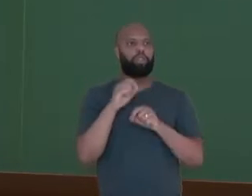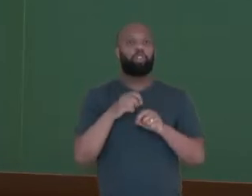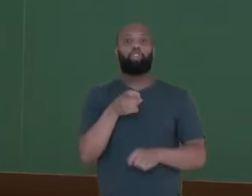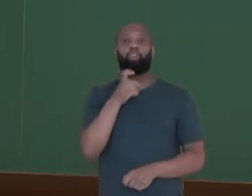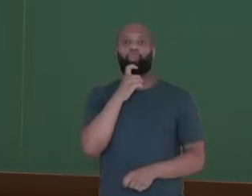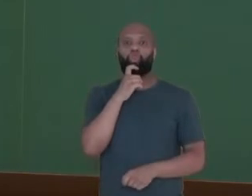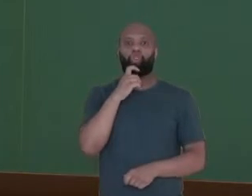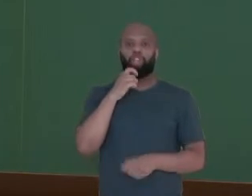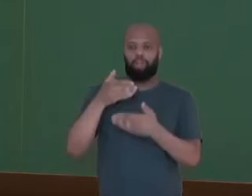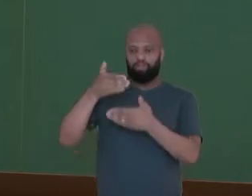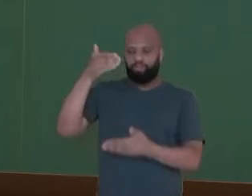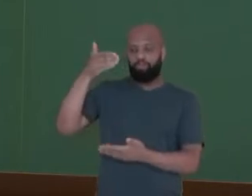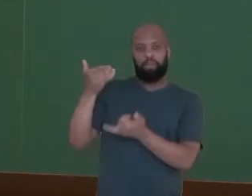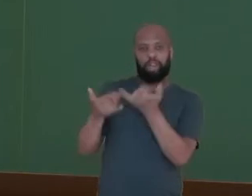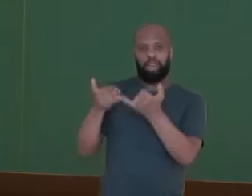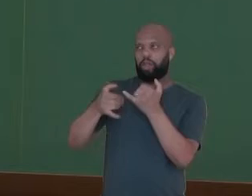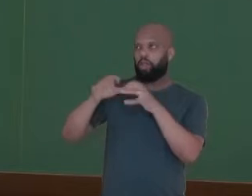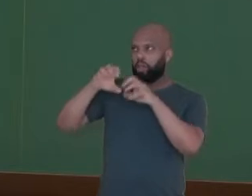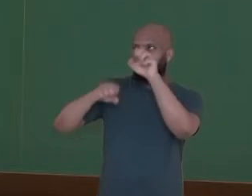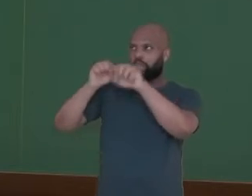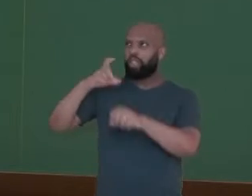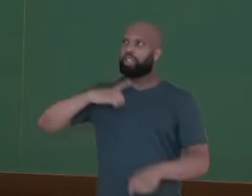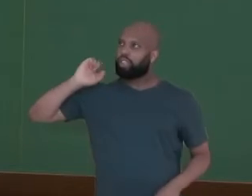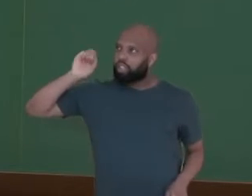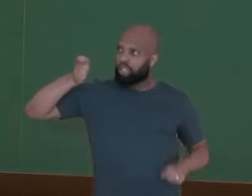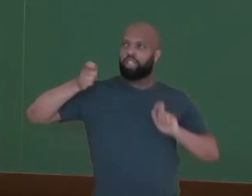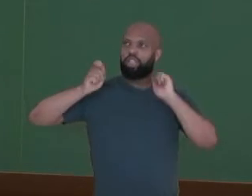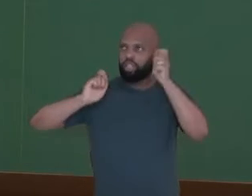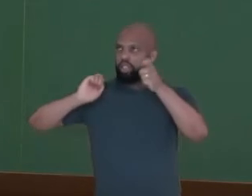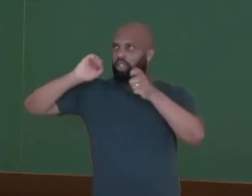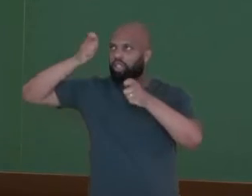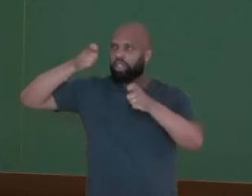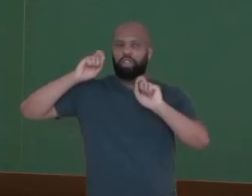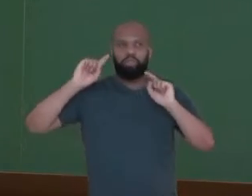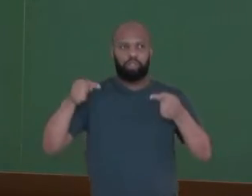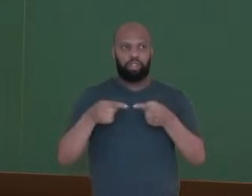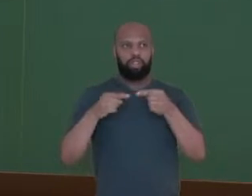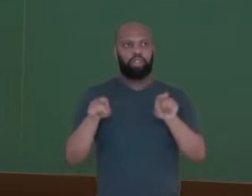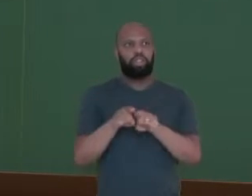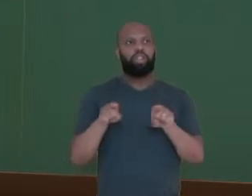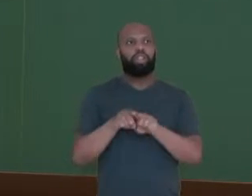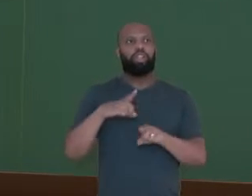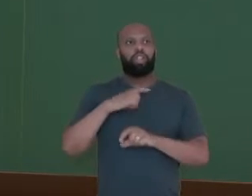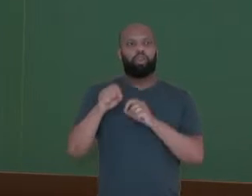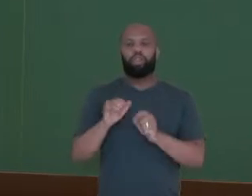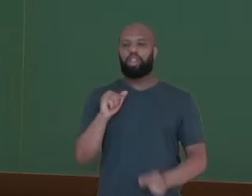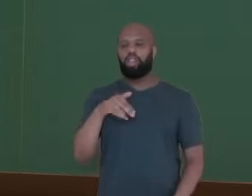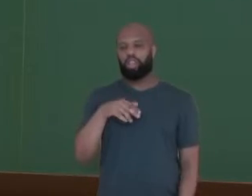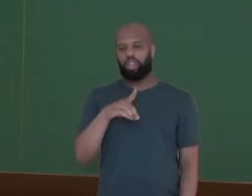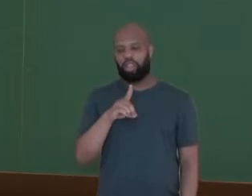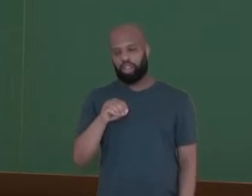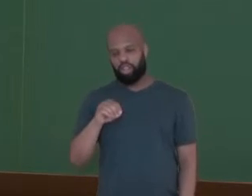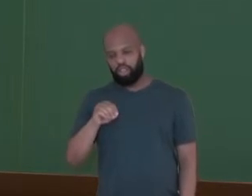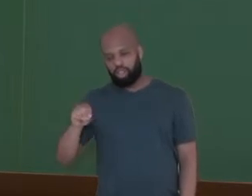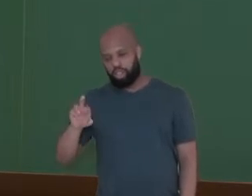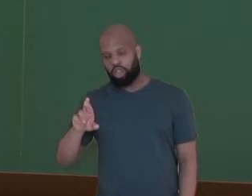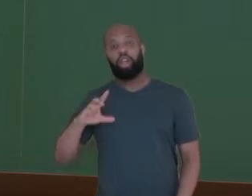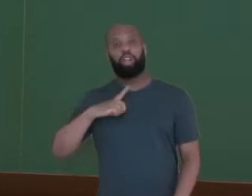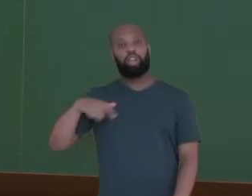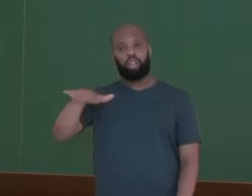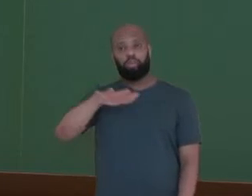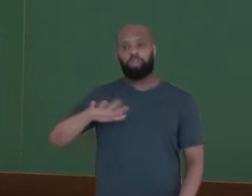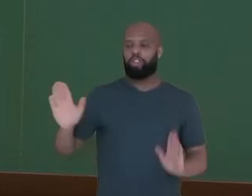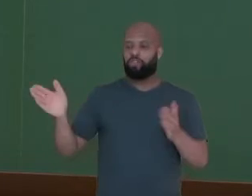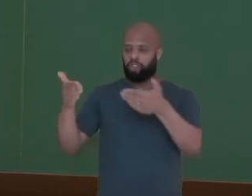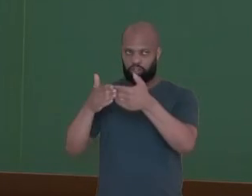gelo, que é parecida com a escalada tradicional, só que com equipamentos específicos. E a escalada indoor, que é aquela escalada feita em ambiente